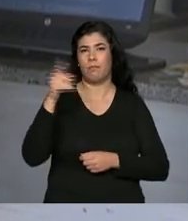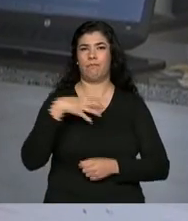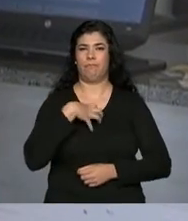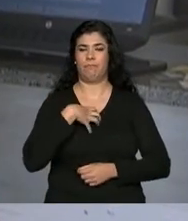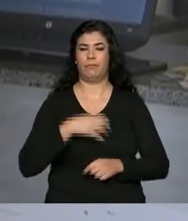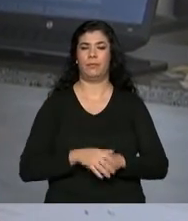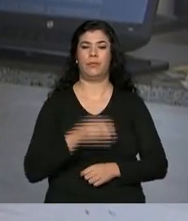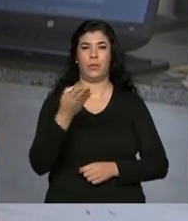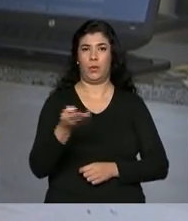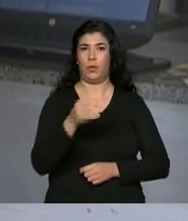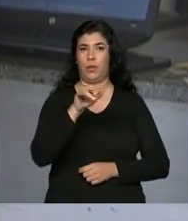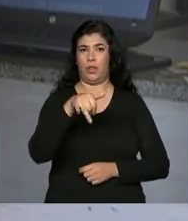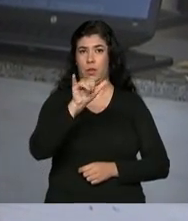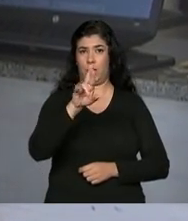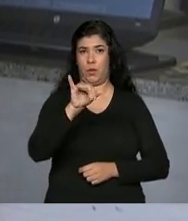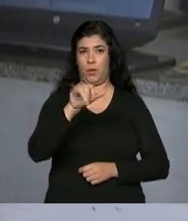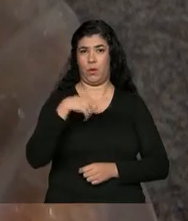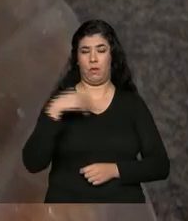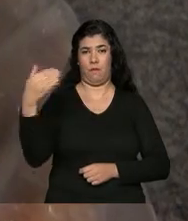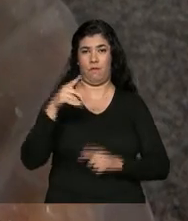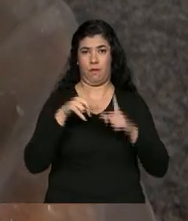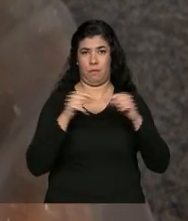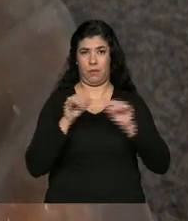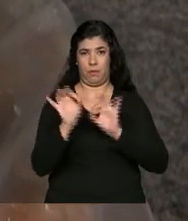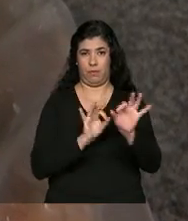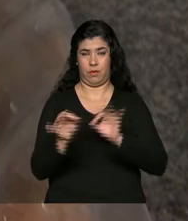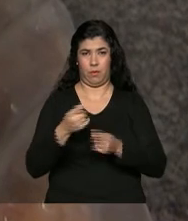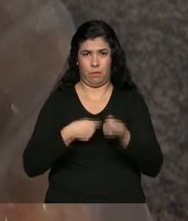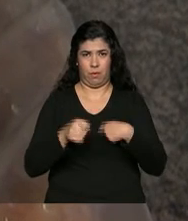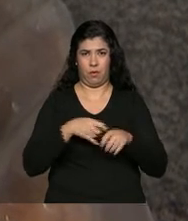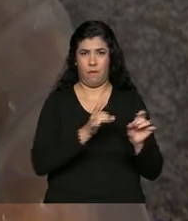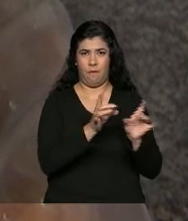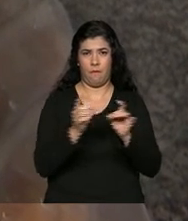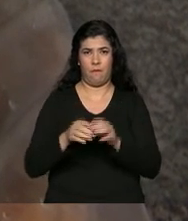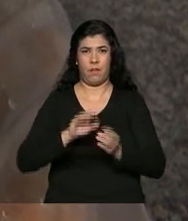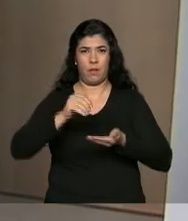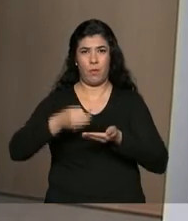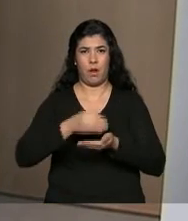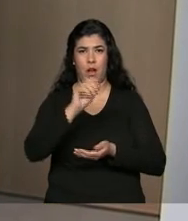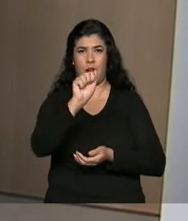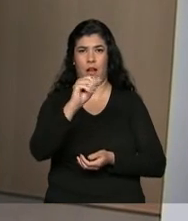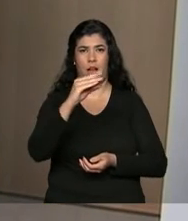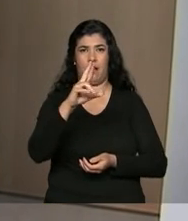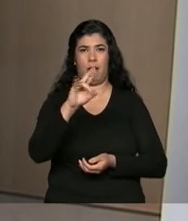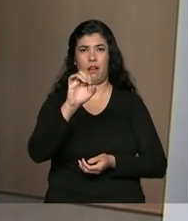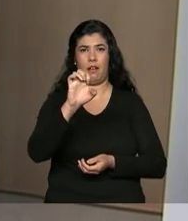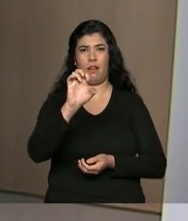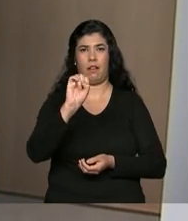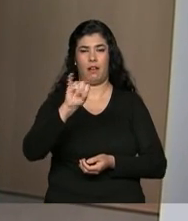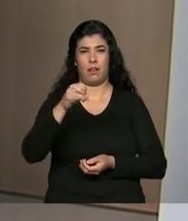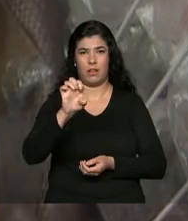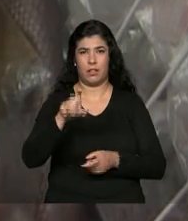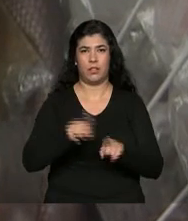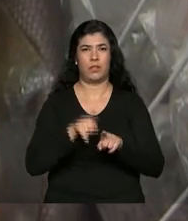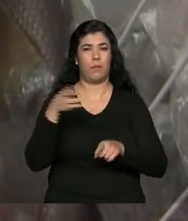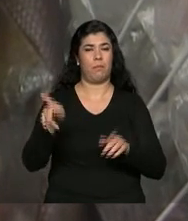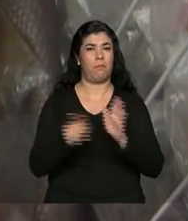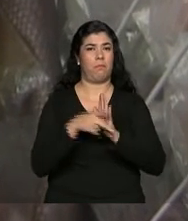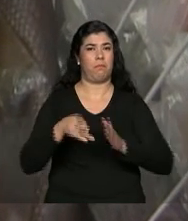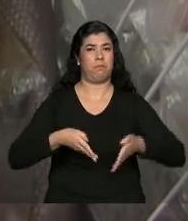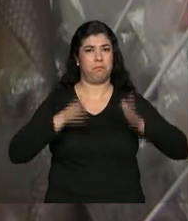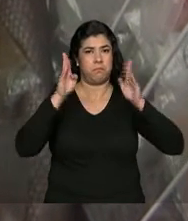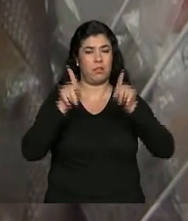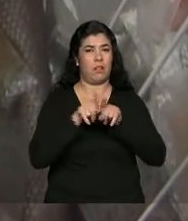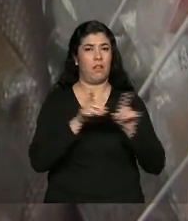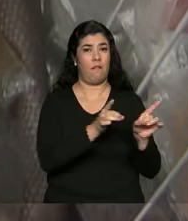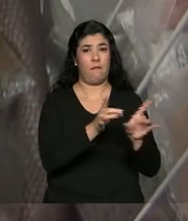para Brasília com a ideia de montar um negócio, a venda de acarajés congelados. No próprio apartamento em que mora, ele armazena